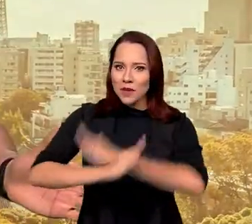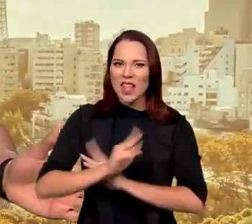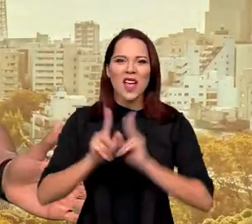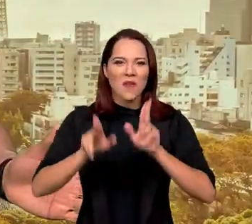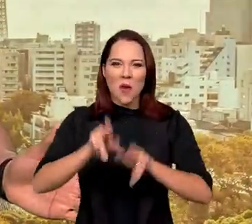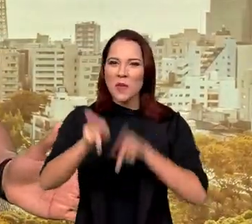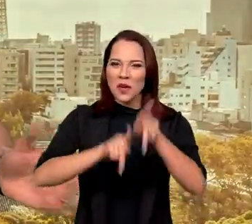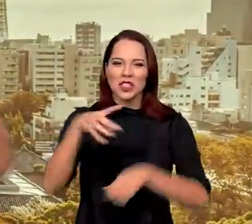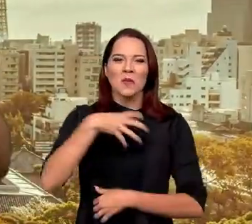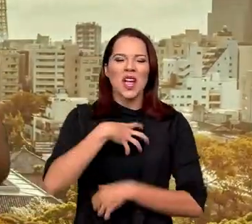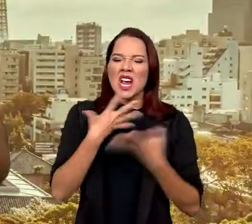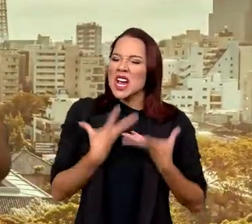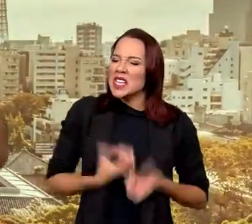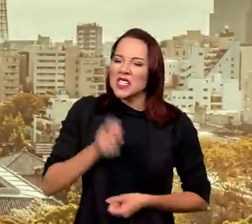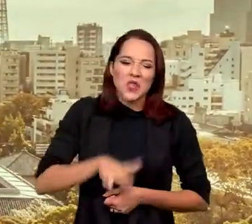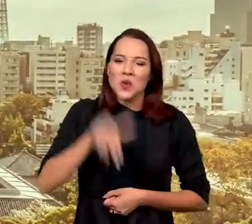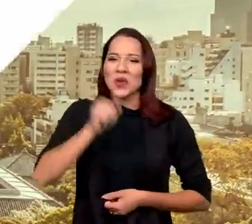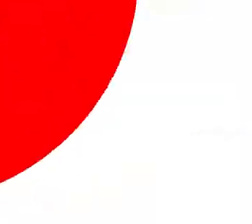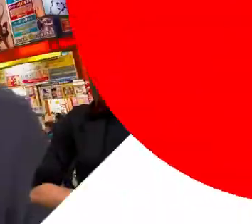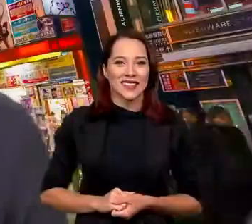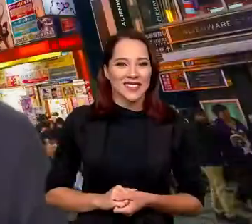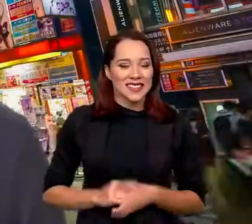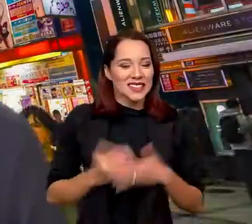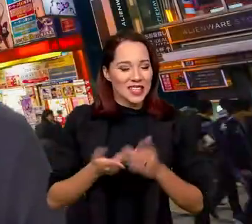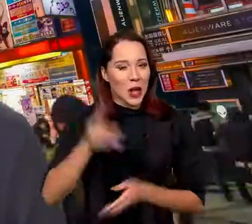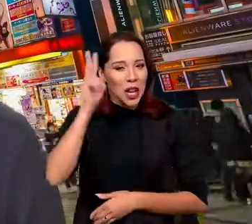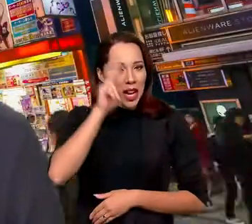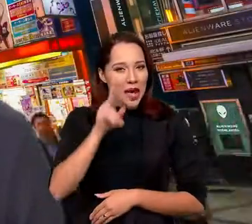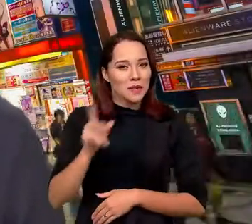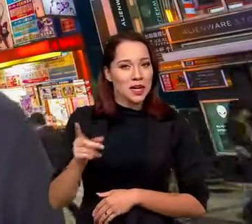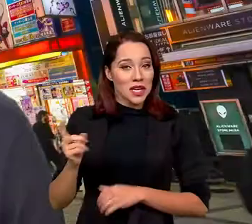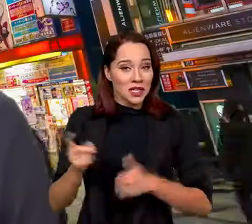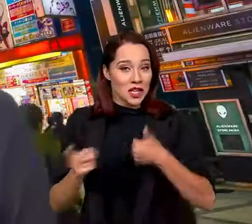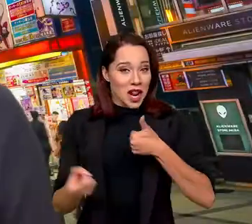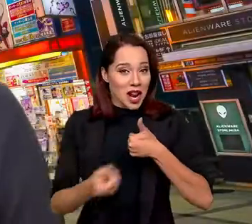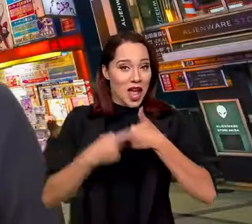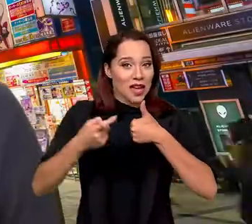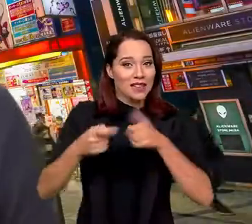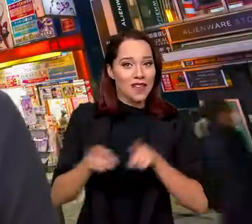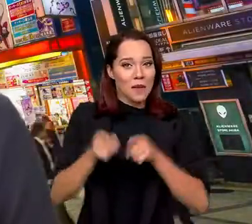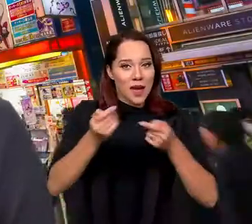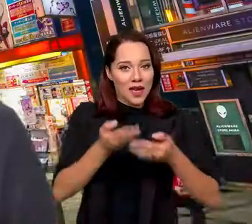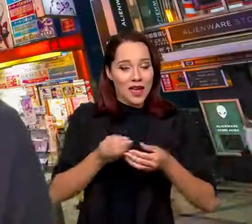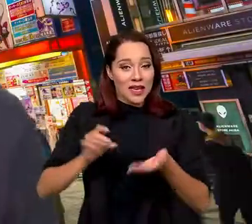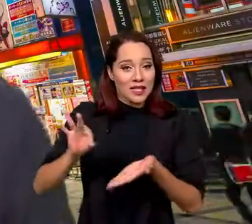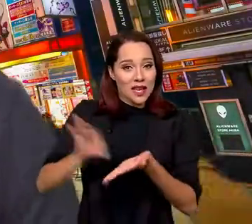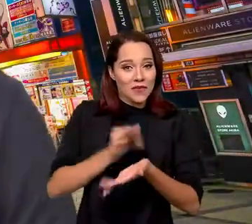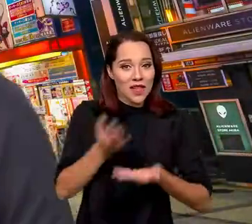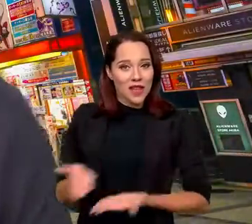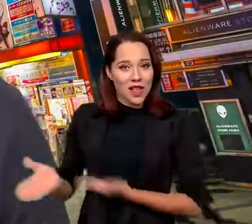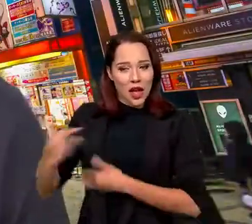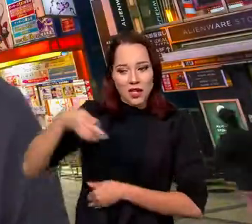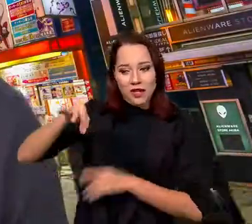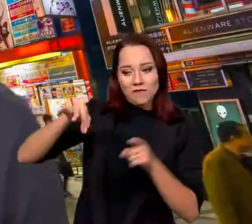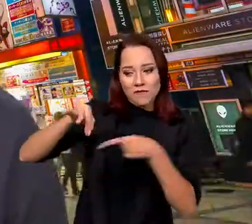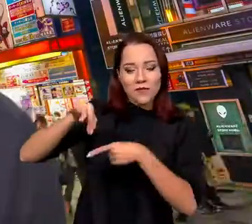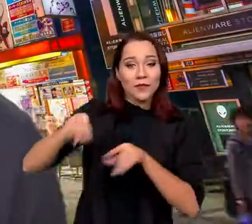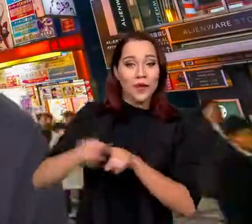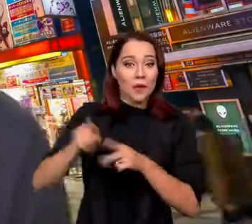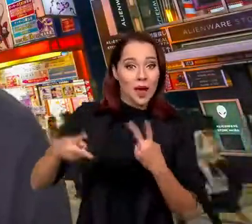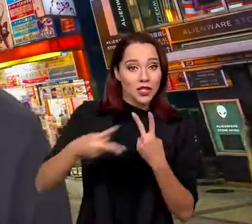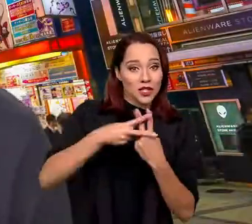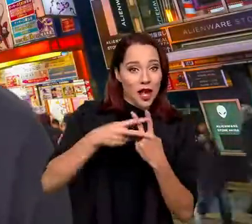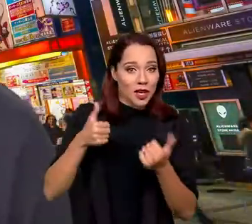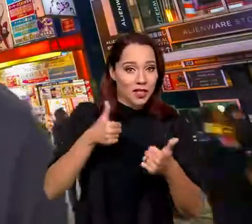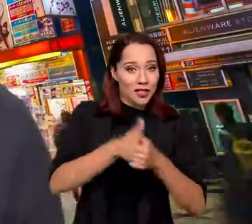Somos que nem o povo baiano. Incansáveis. Então lembra de dar um like no vídeo, se inscrever no canal e ativar as notificações. Siga a